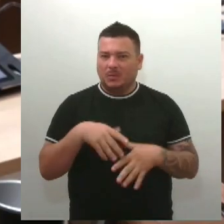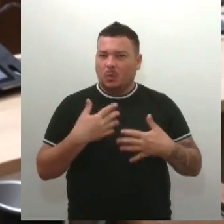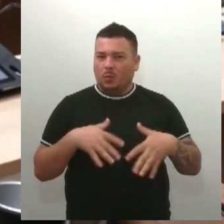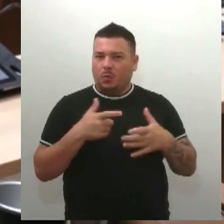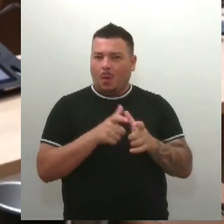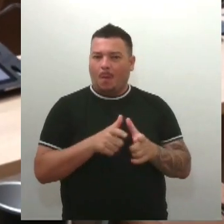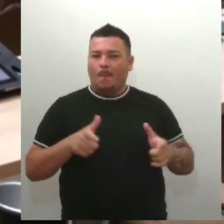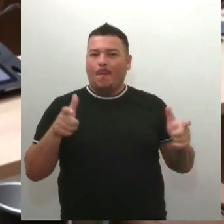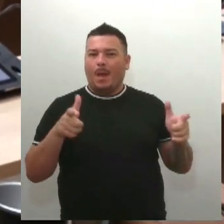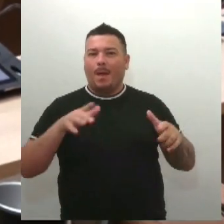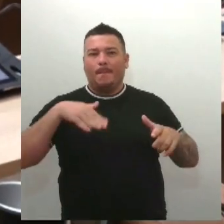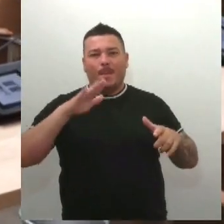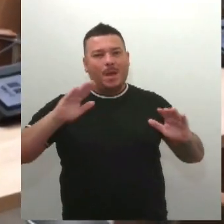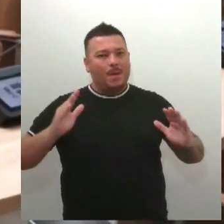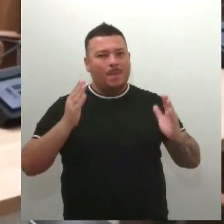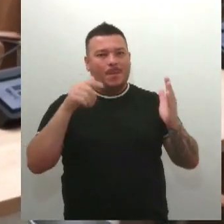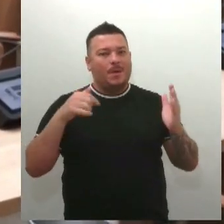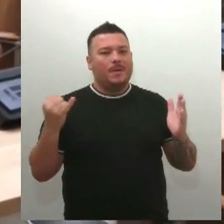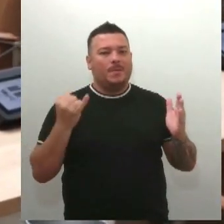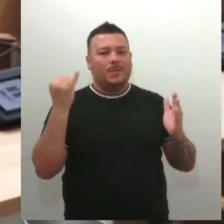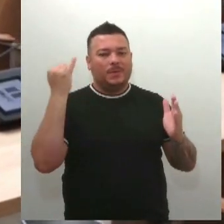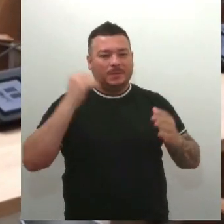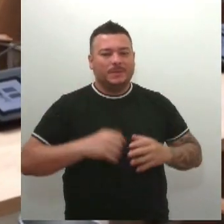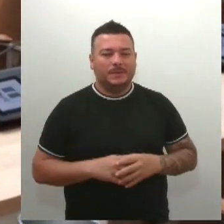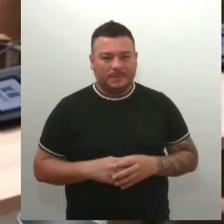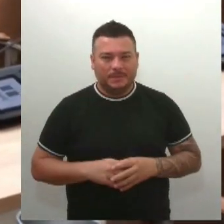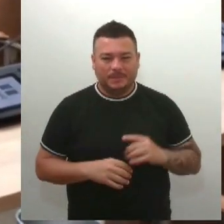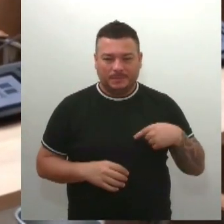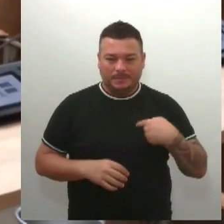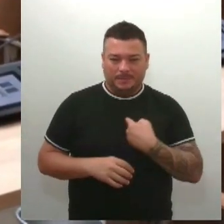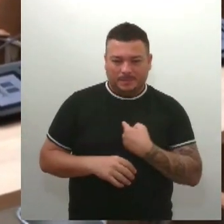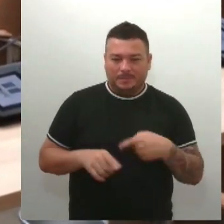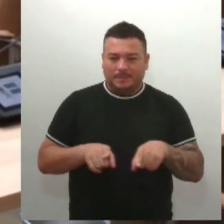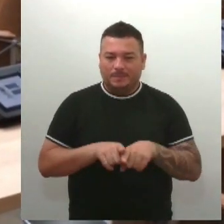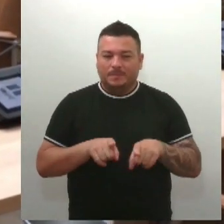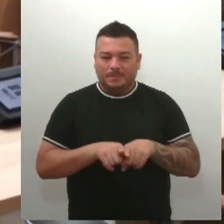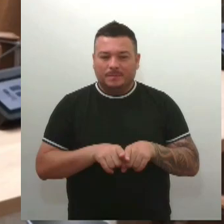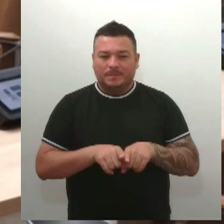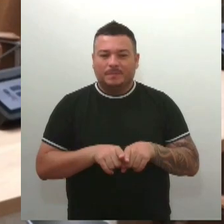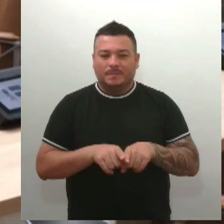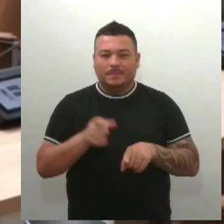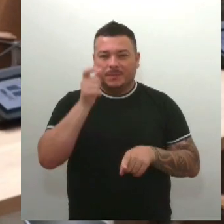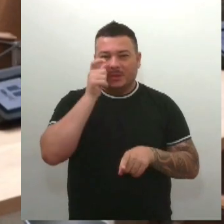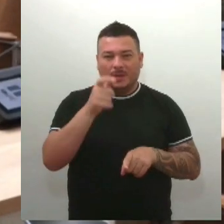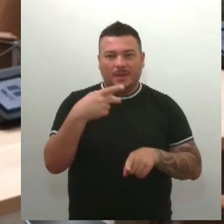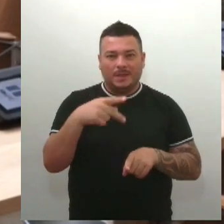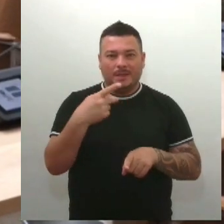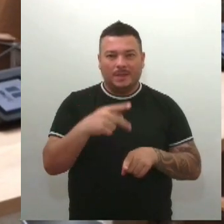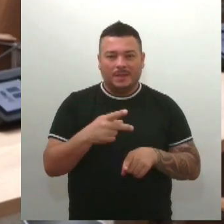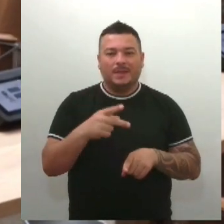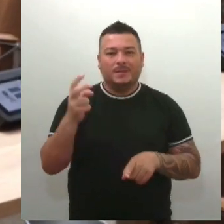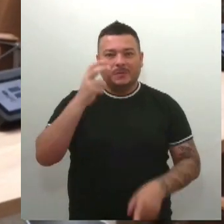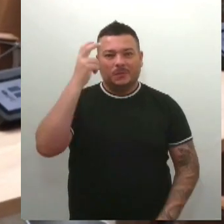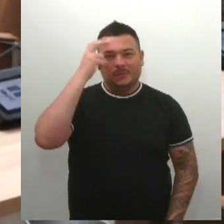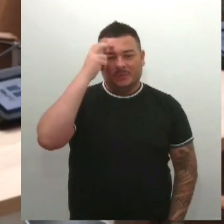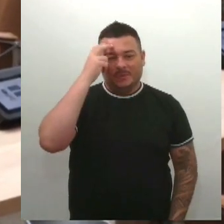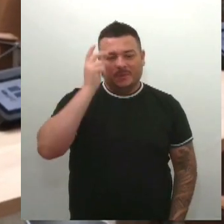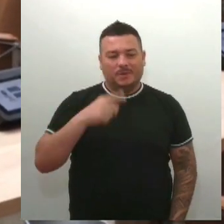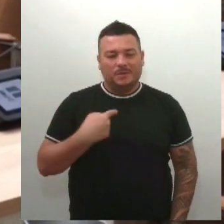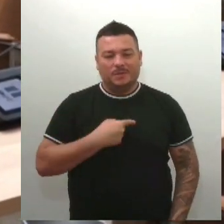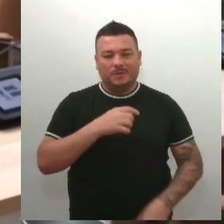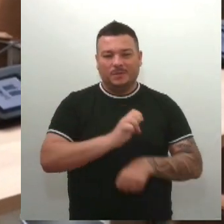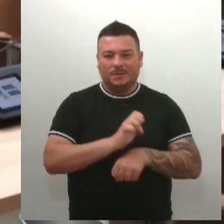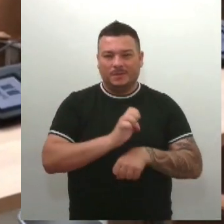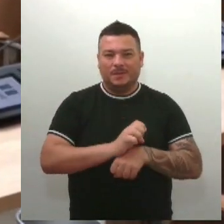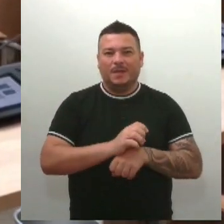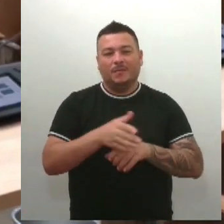mais importante para qualquer município. Nós colocamos como interesse cultural do nosso estado, foi até uma autoria nossa e